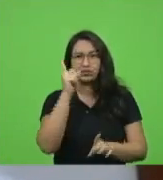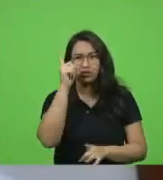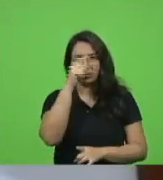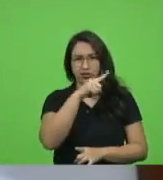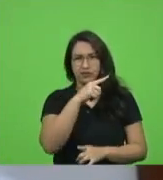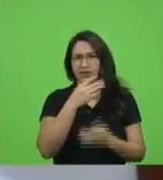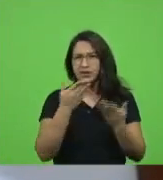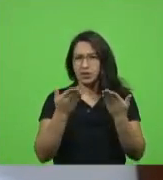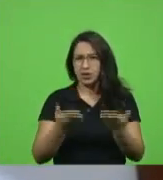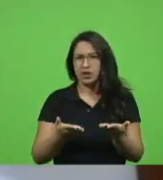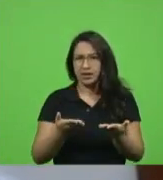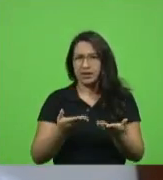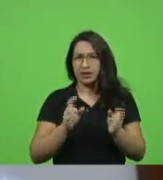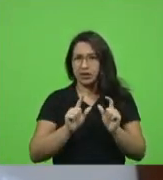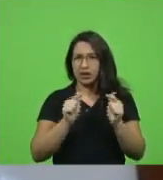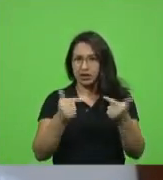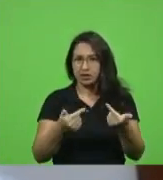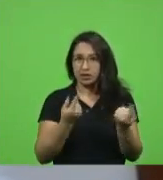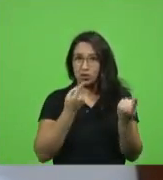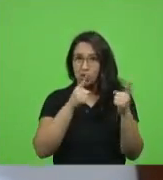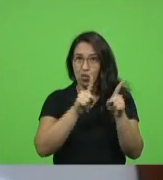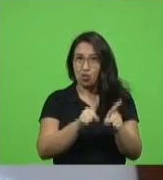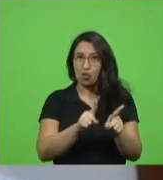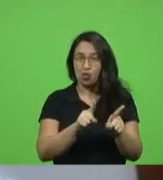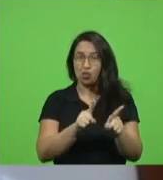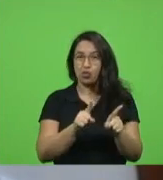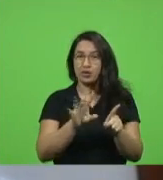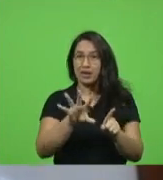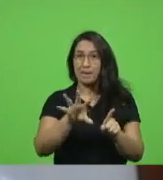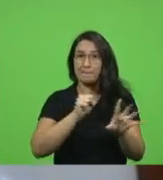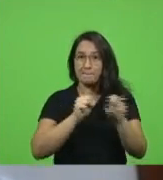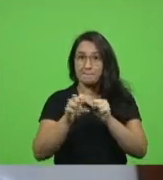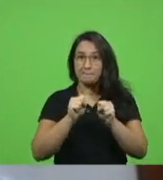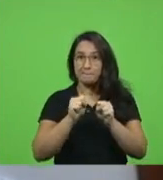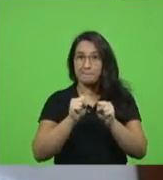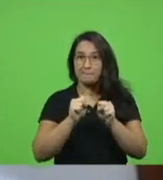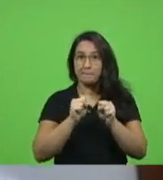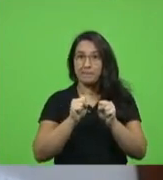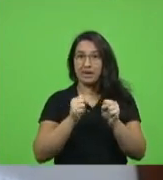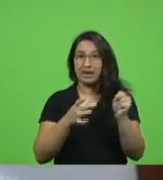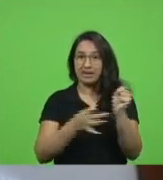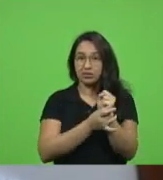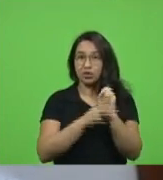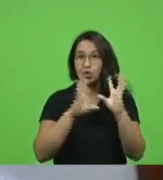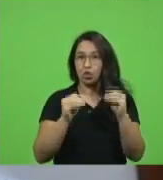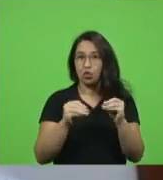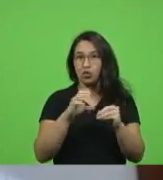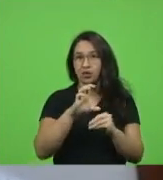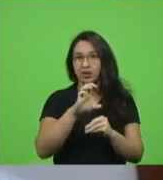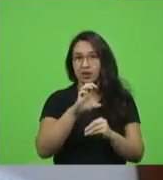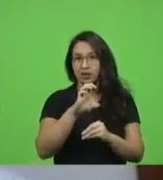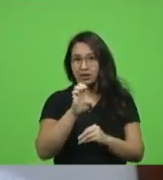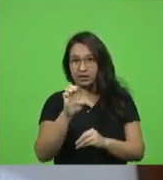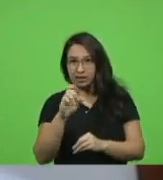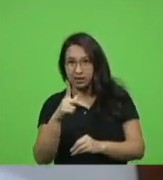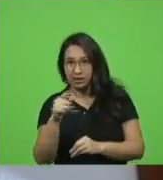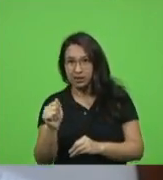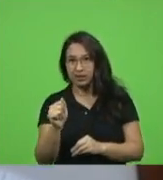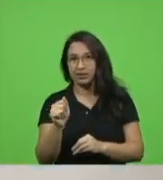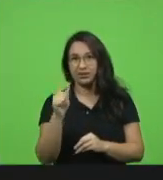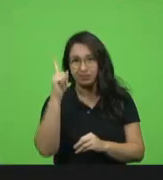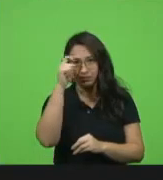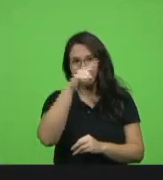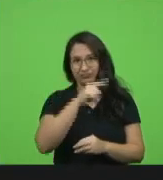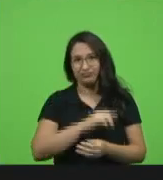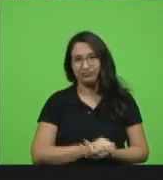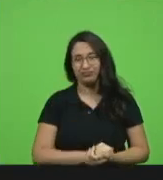espectro de ação de de pegar todas as cepas que vão vão se criando 30